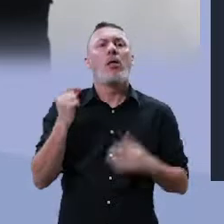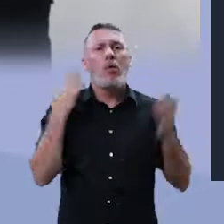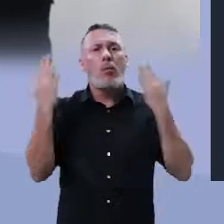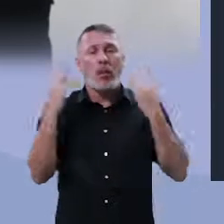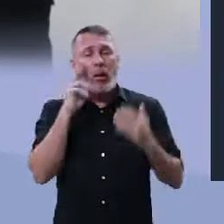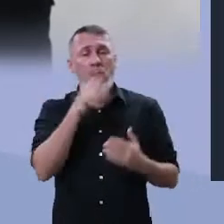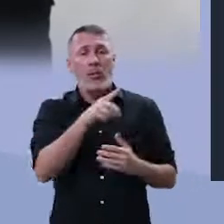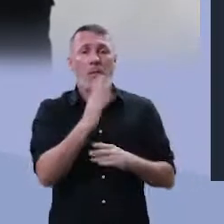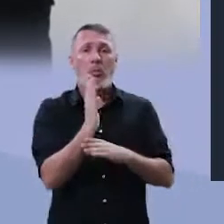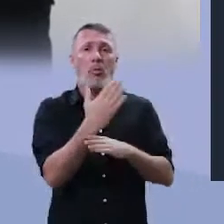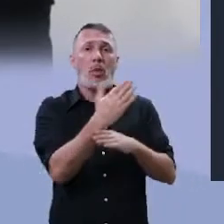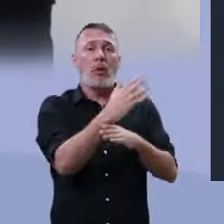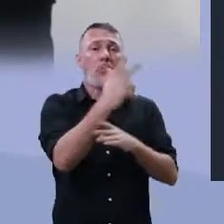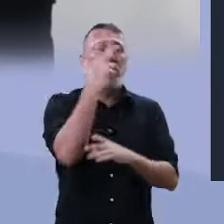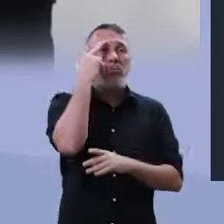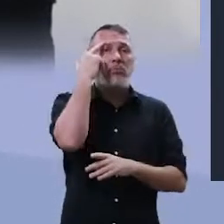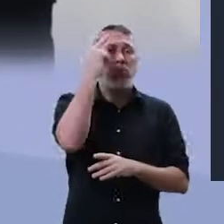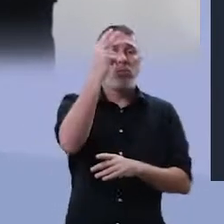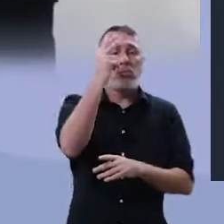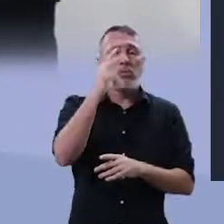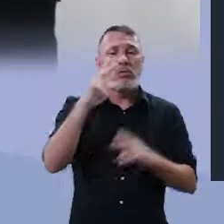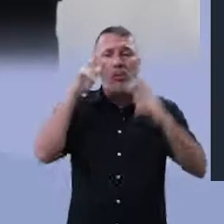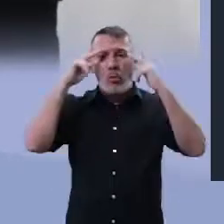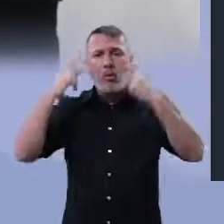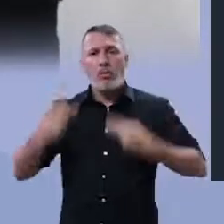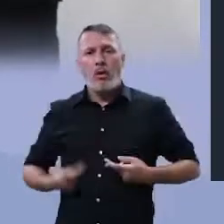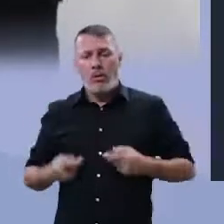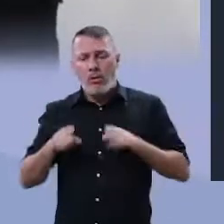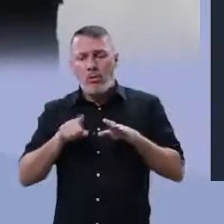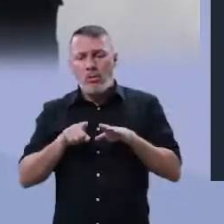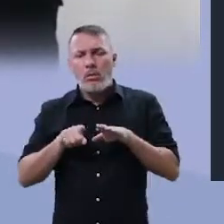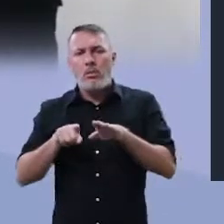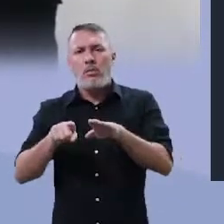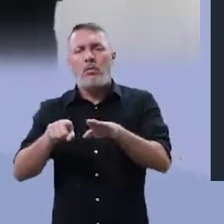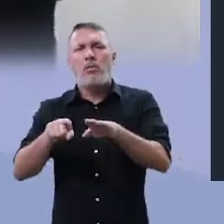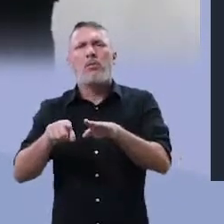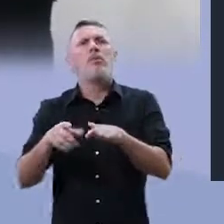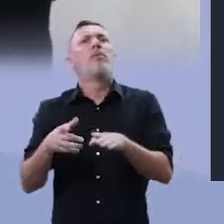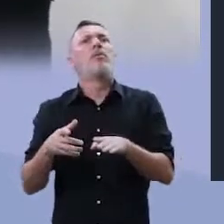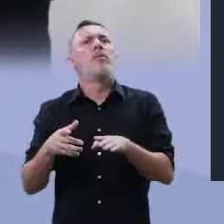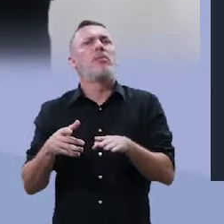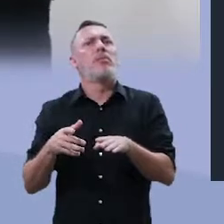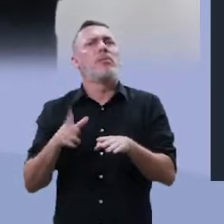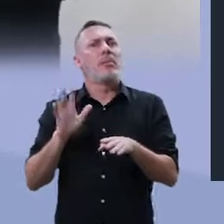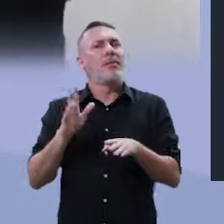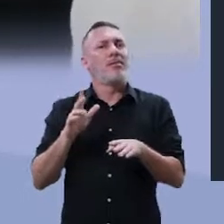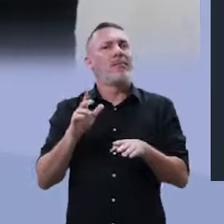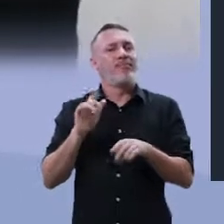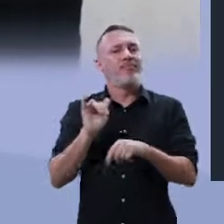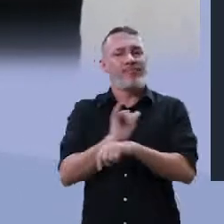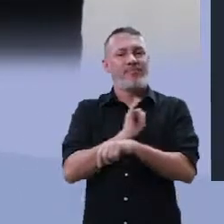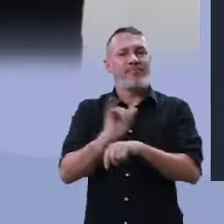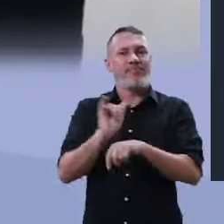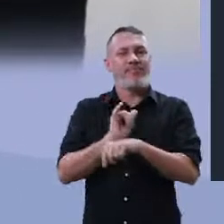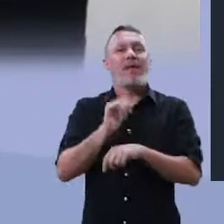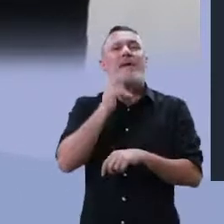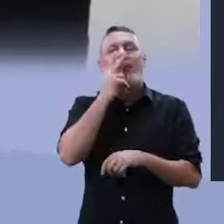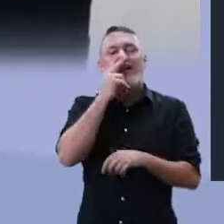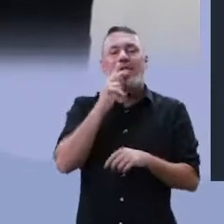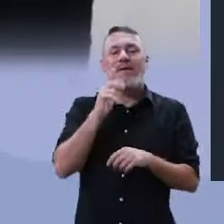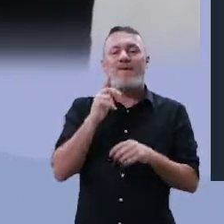ao lado dele. Então, que palavra foi essa? Que recurso foi esse que nós usamos?